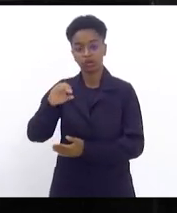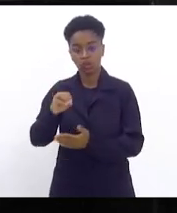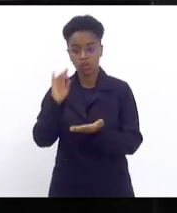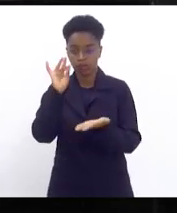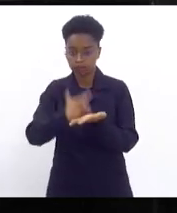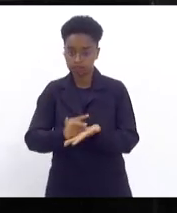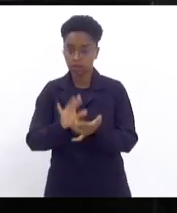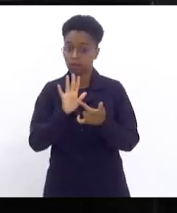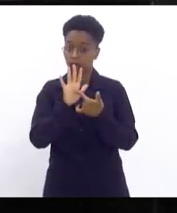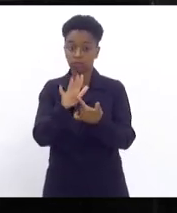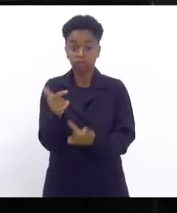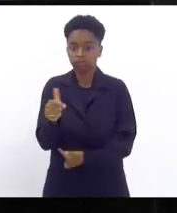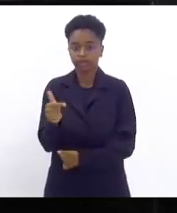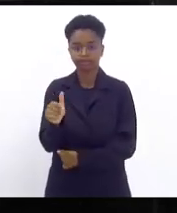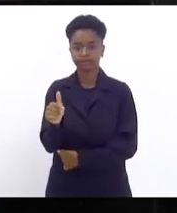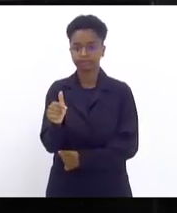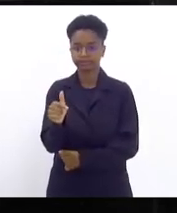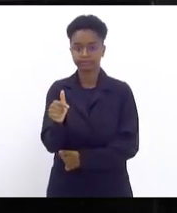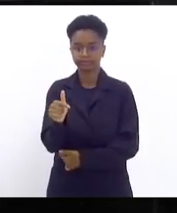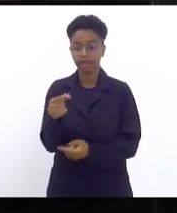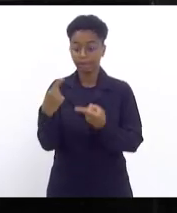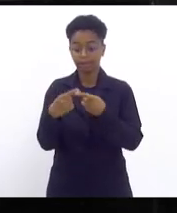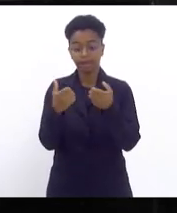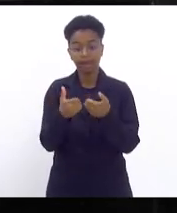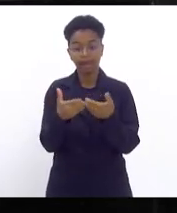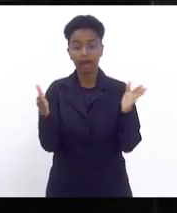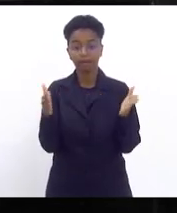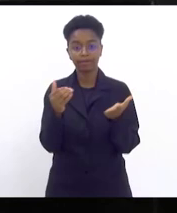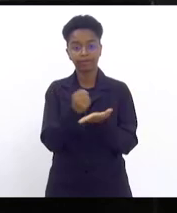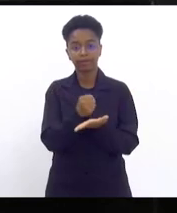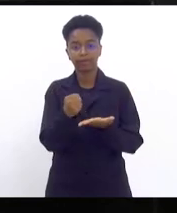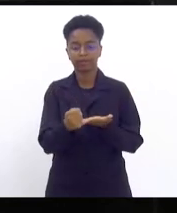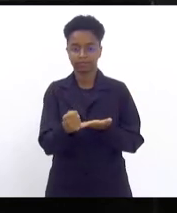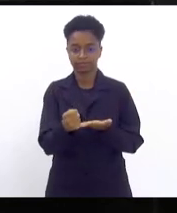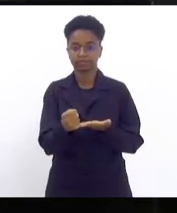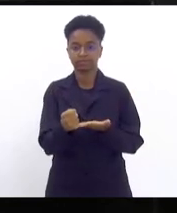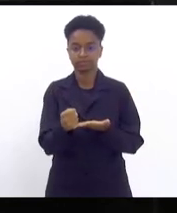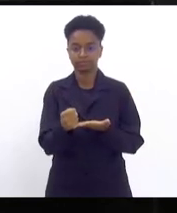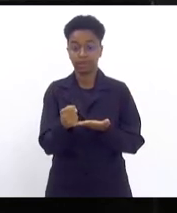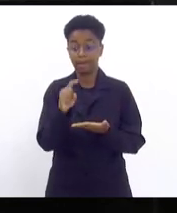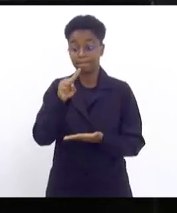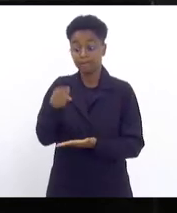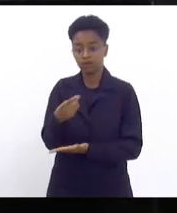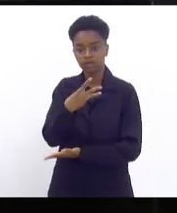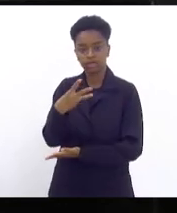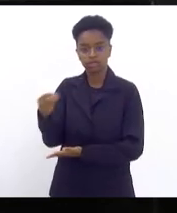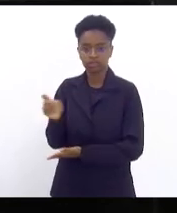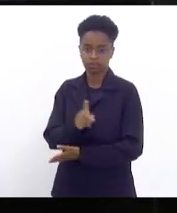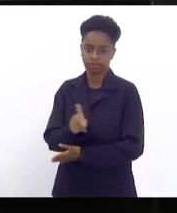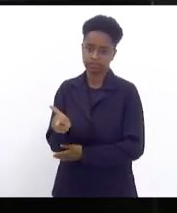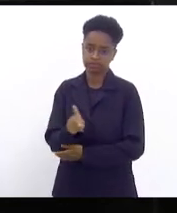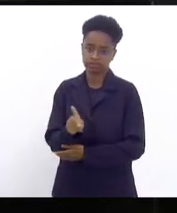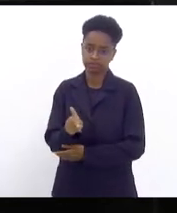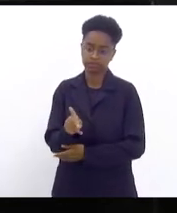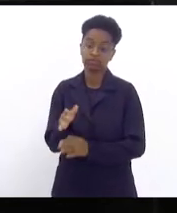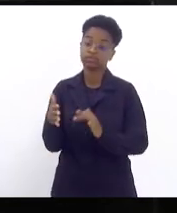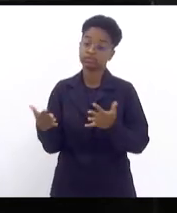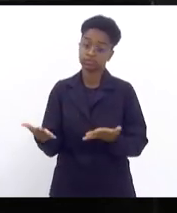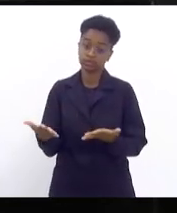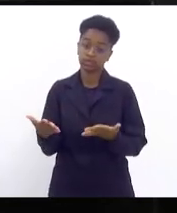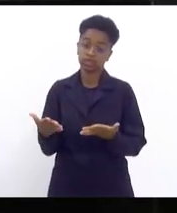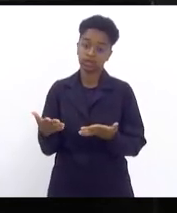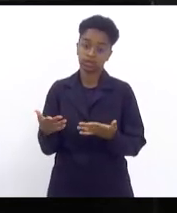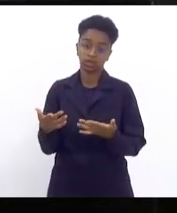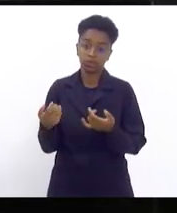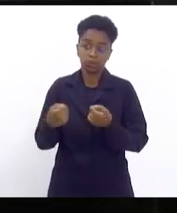que não há, porque abriu a oportunidade de se contratar 1.300 professores. Não preciso ser mestre em